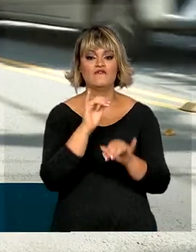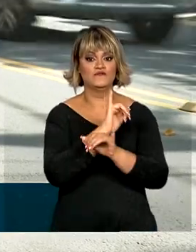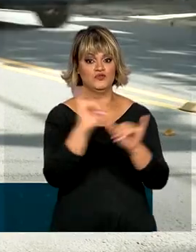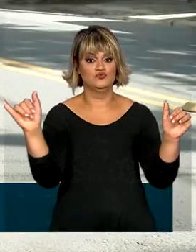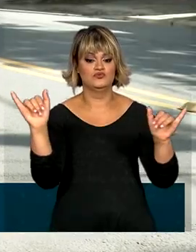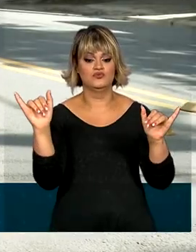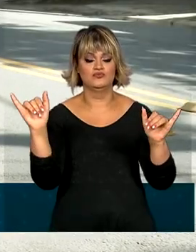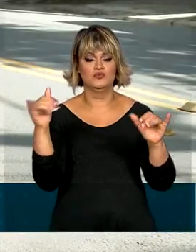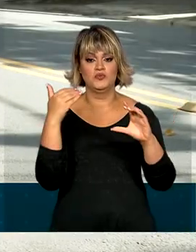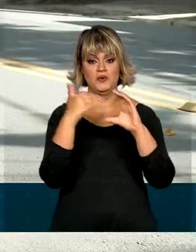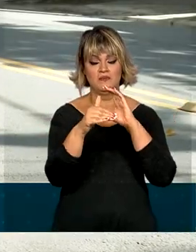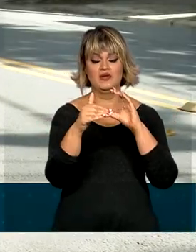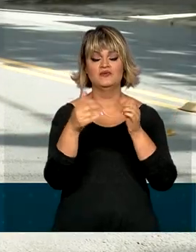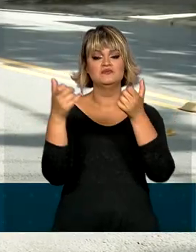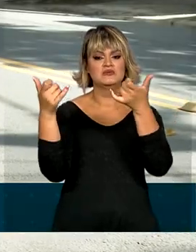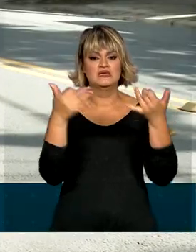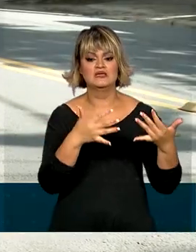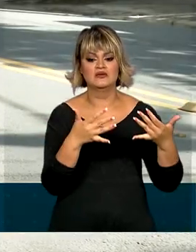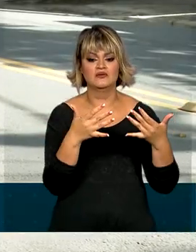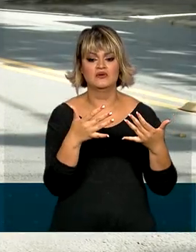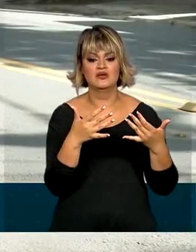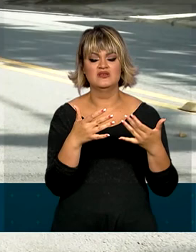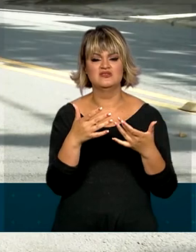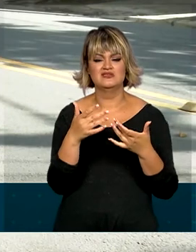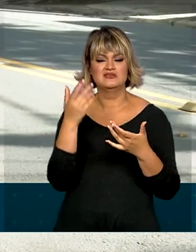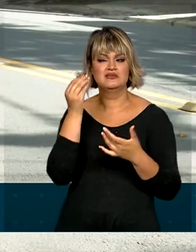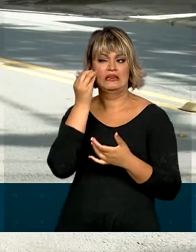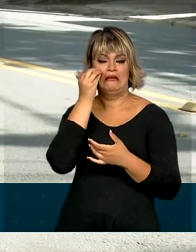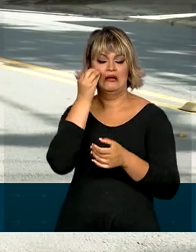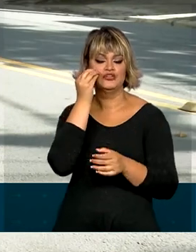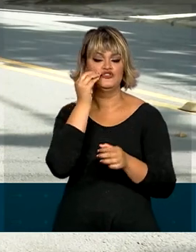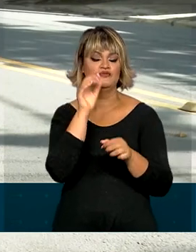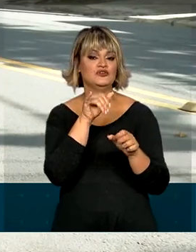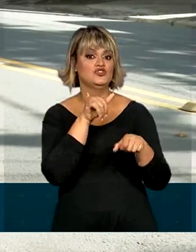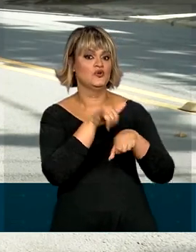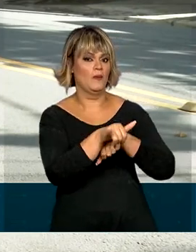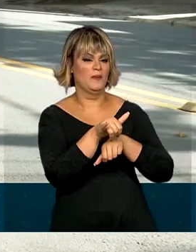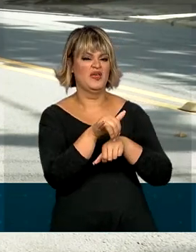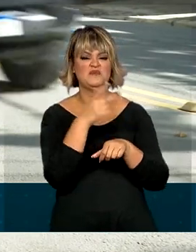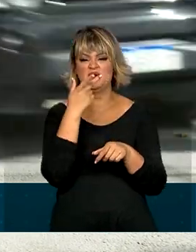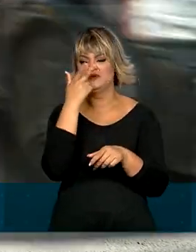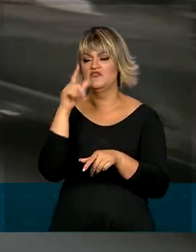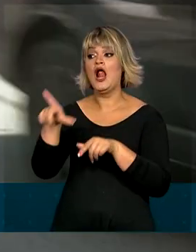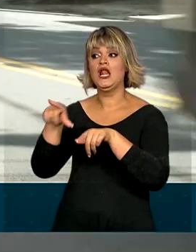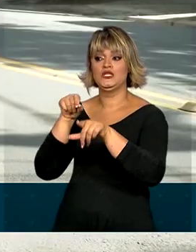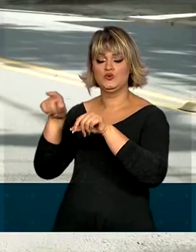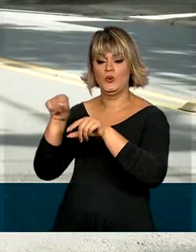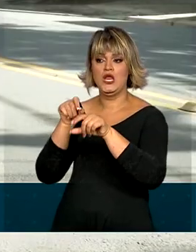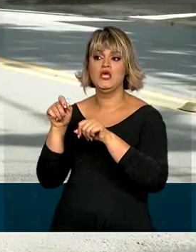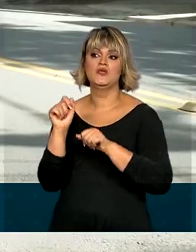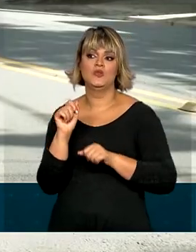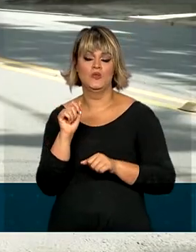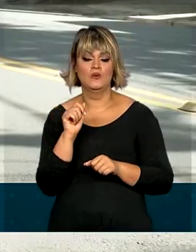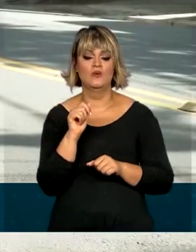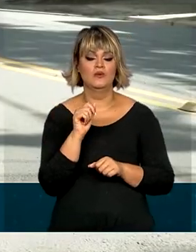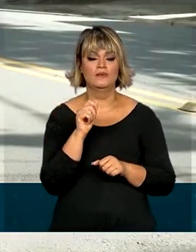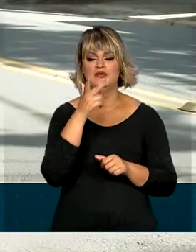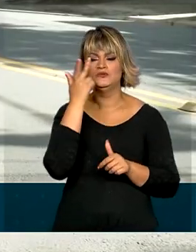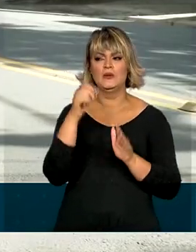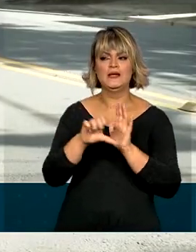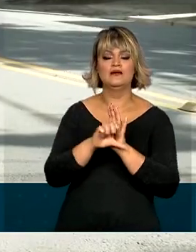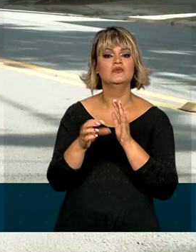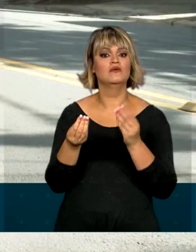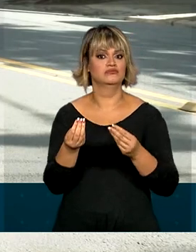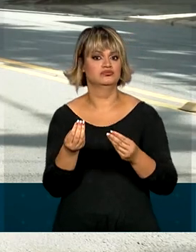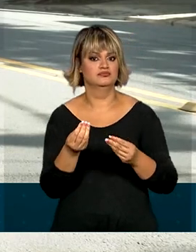comunicado por e-mail explicando, né? Falando sobre essa suposta seleção e também falando como esses criminosos